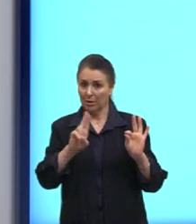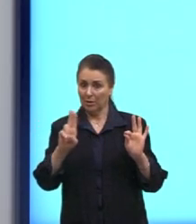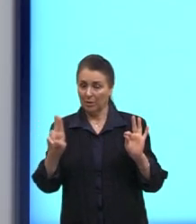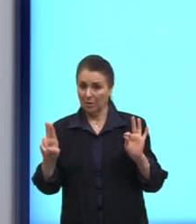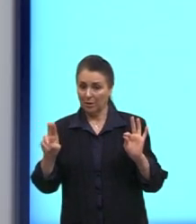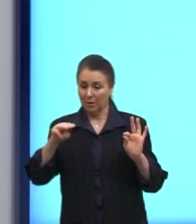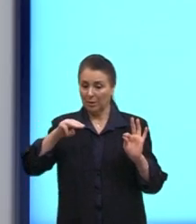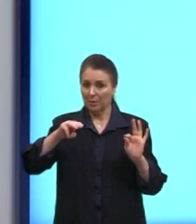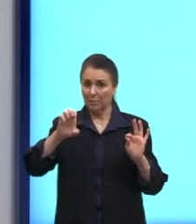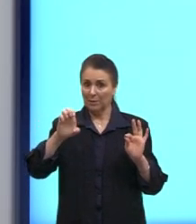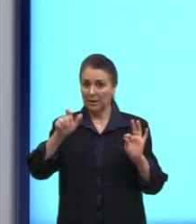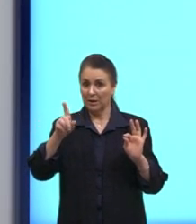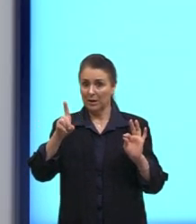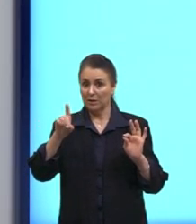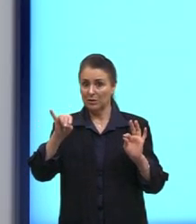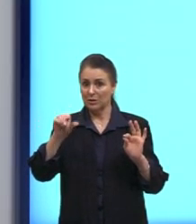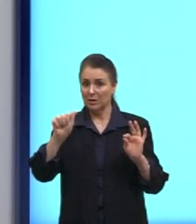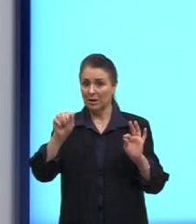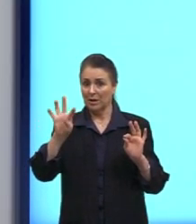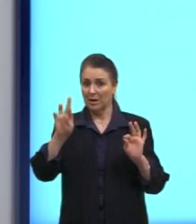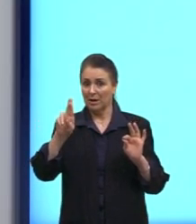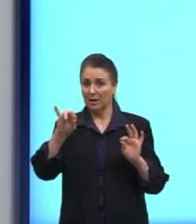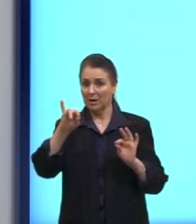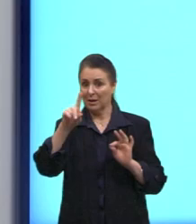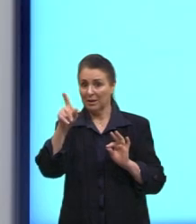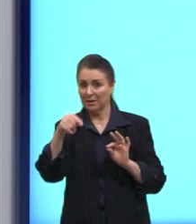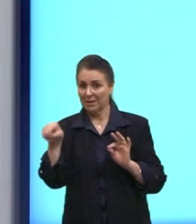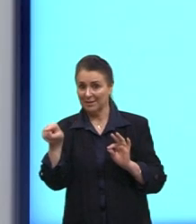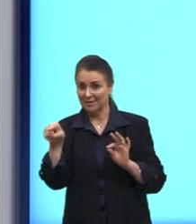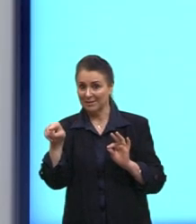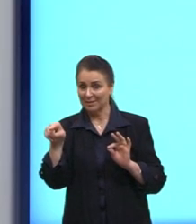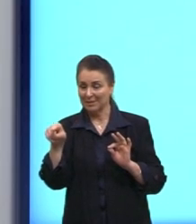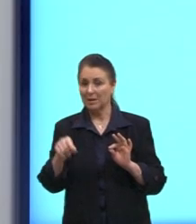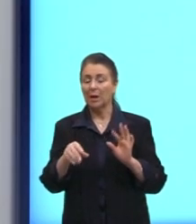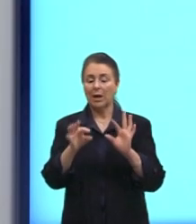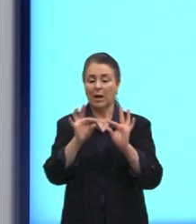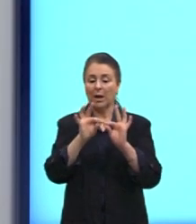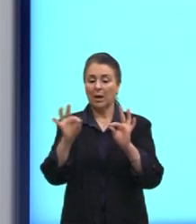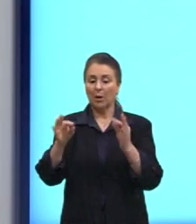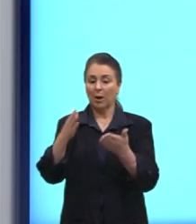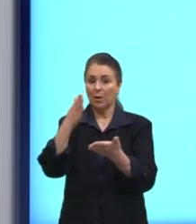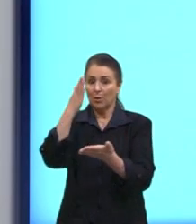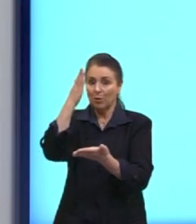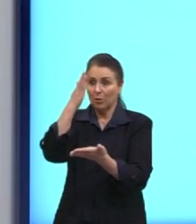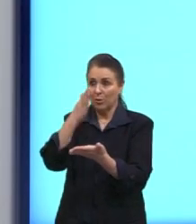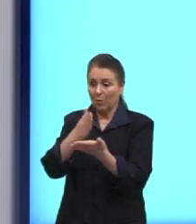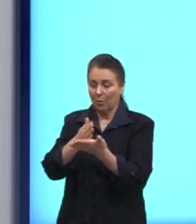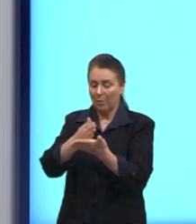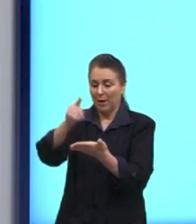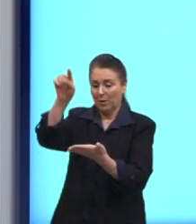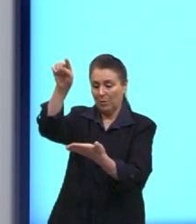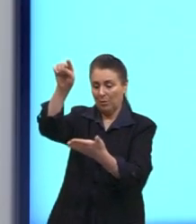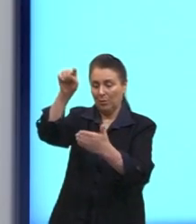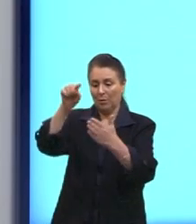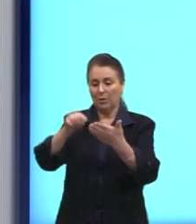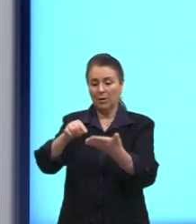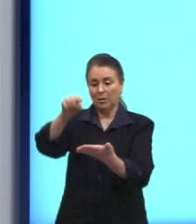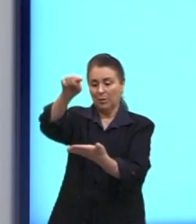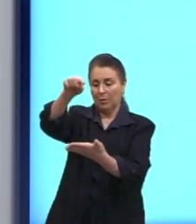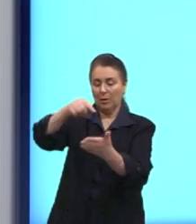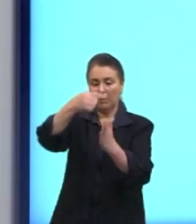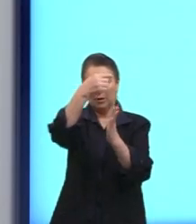mediatriz. A mediatriz, ela corta um segmento exatamente ao meio formando 90 graus.